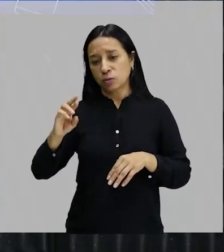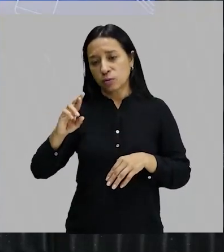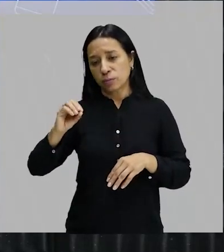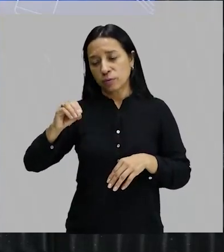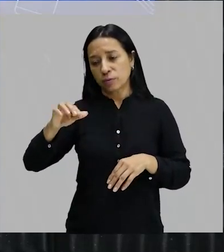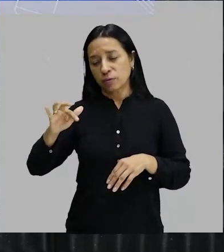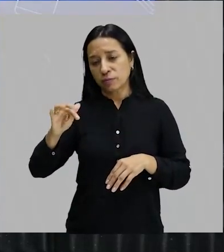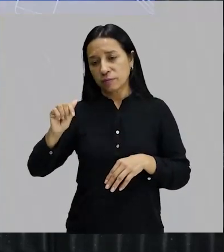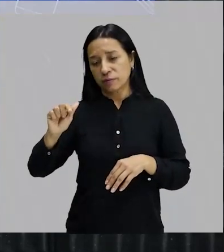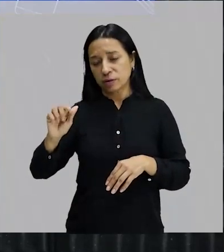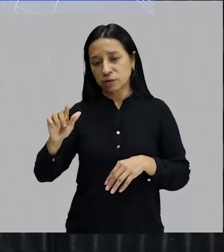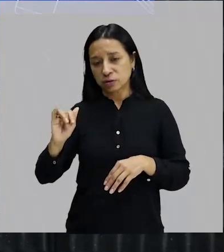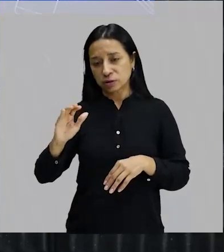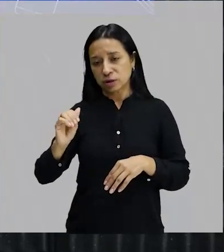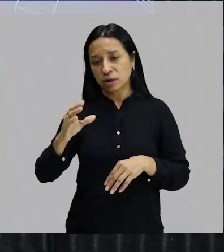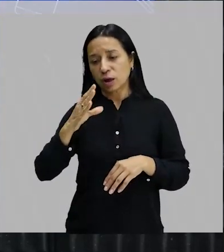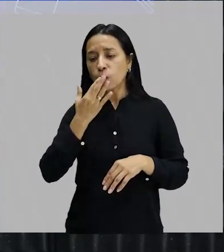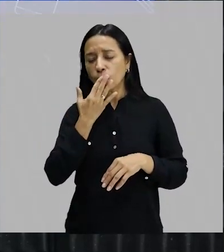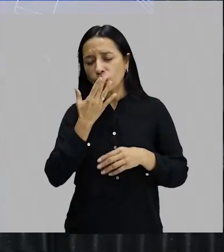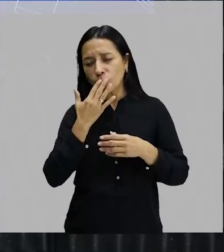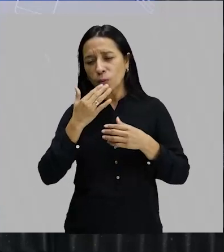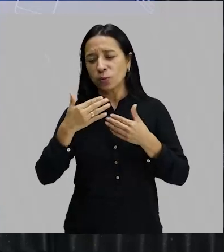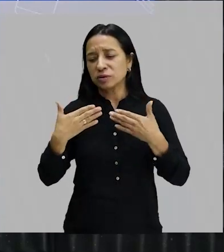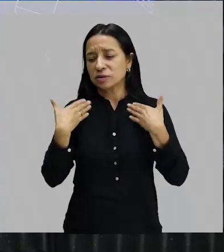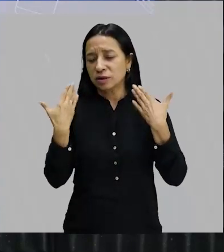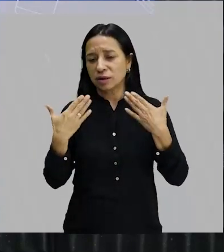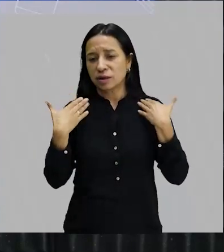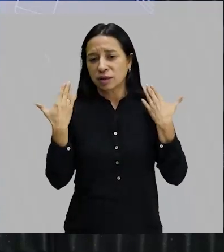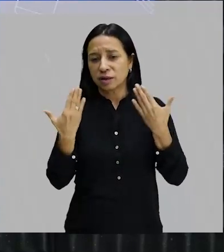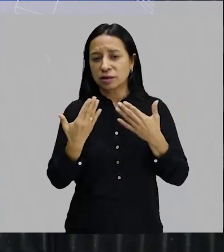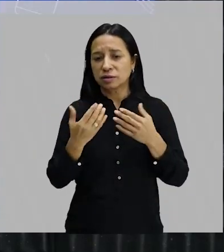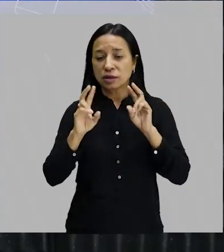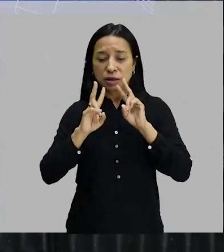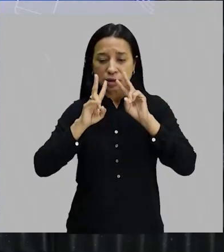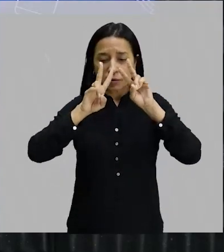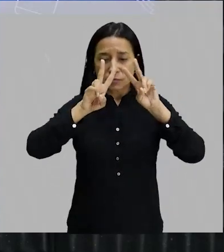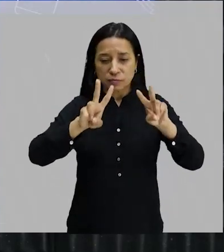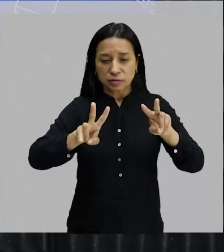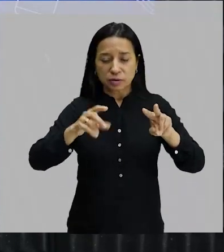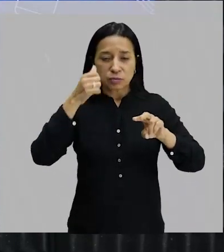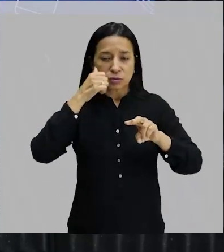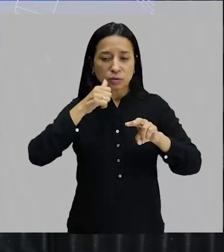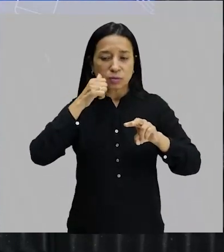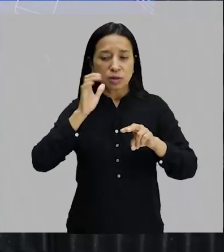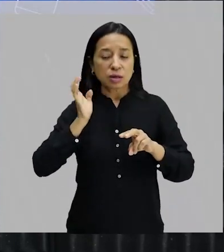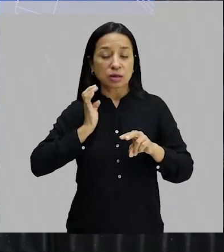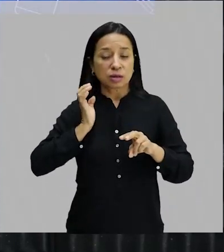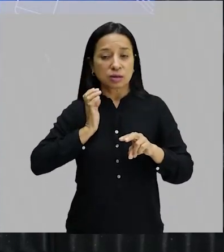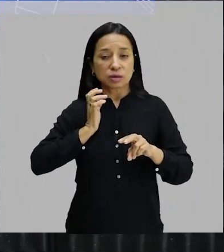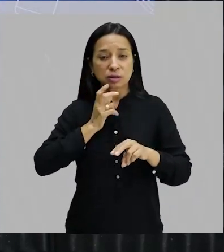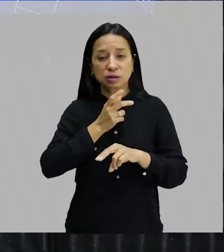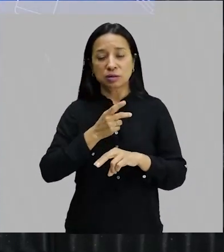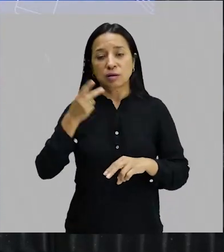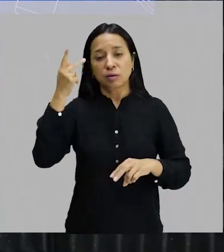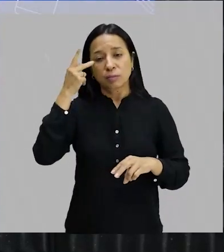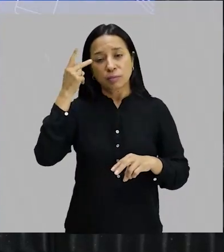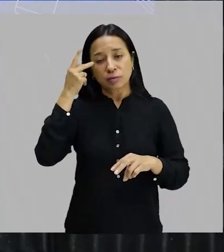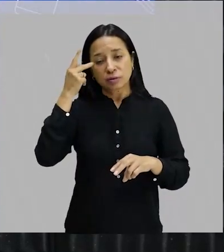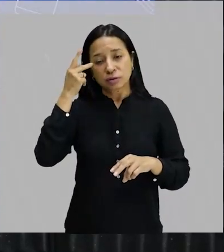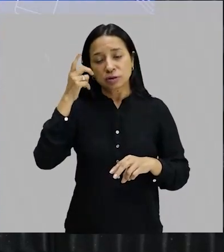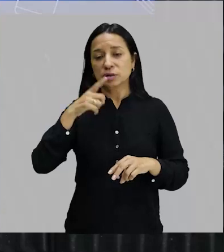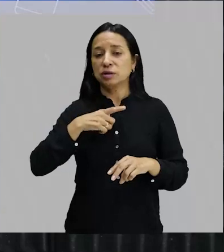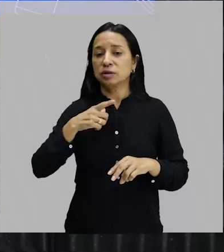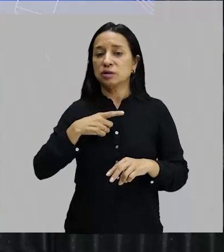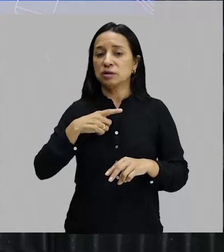para o Brasil, as cores são mais alegres, caipiras. É a visão de uma mulher rica, paulista, que tinha sobre o